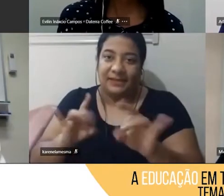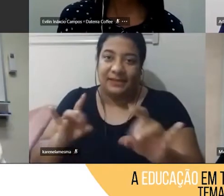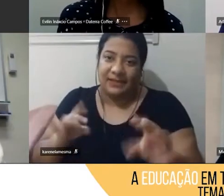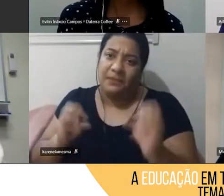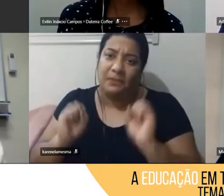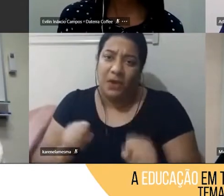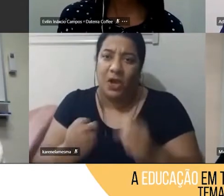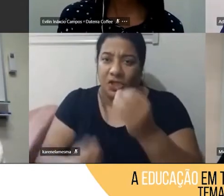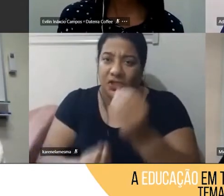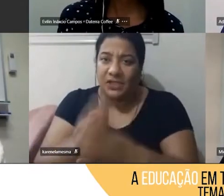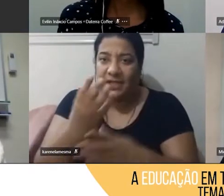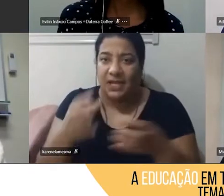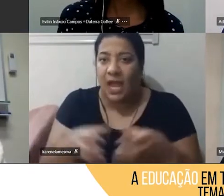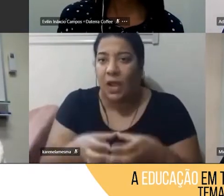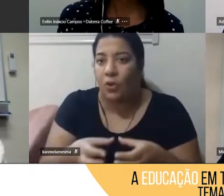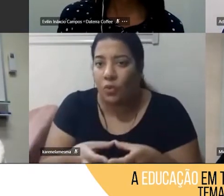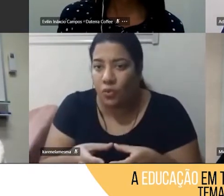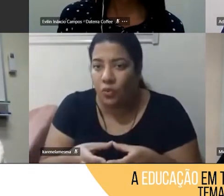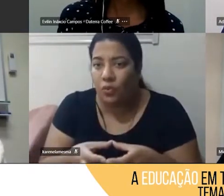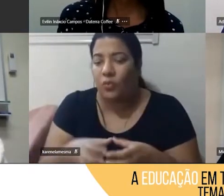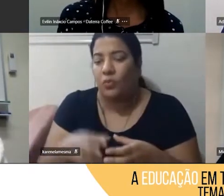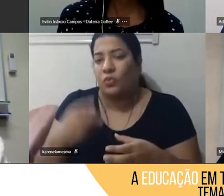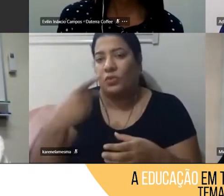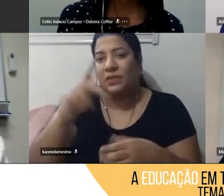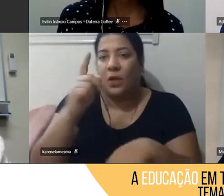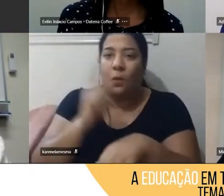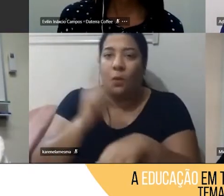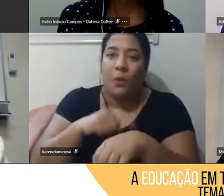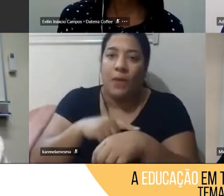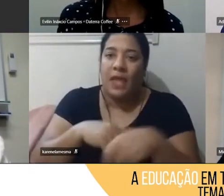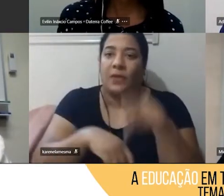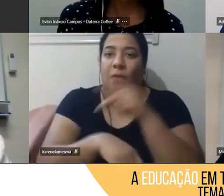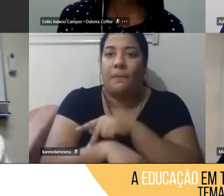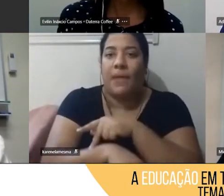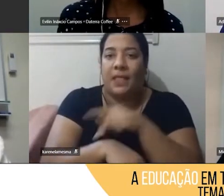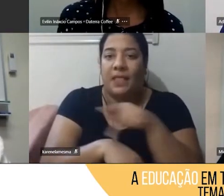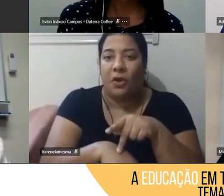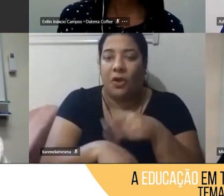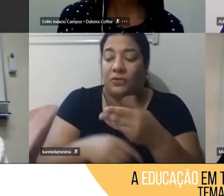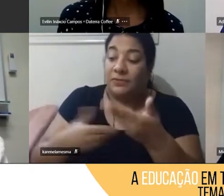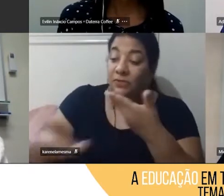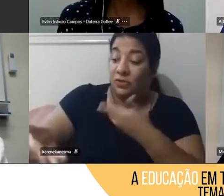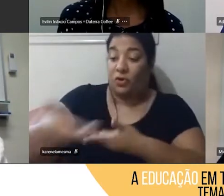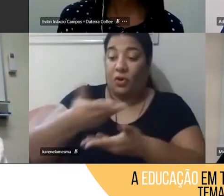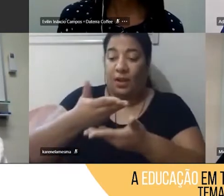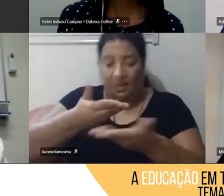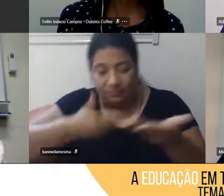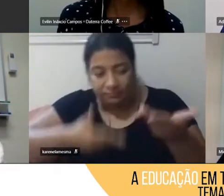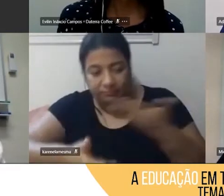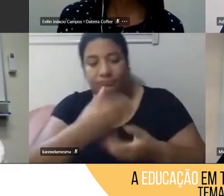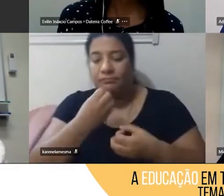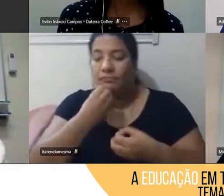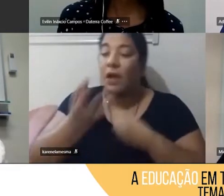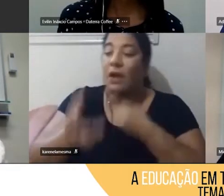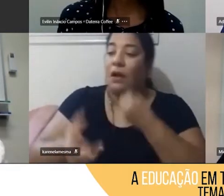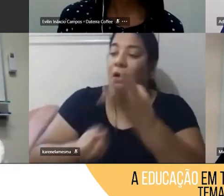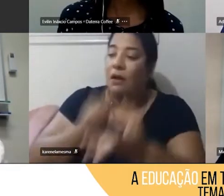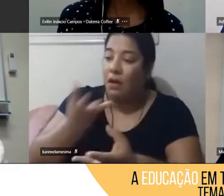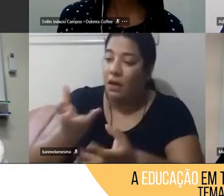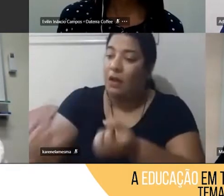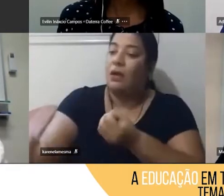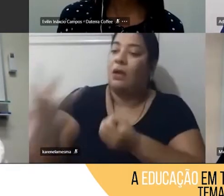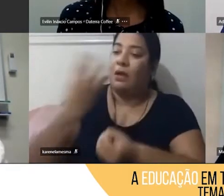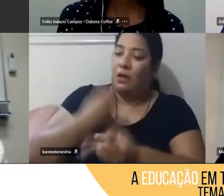o momento pedagógico de vocês, como é que a gente troca essas angústias, esses desafios que a gente está